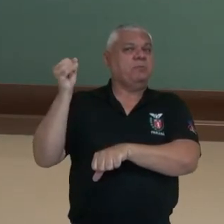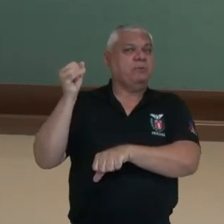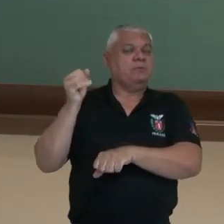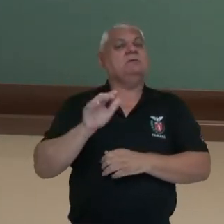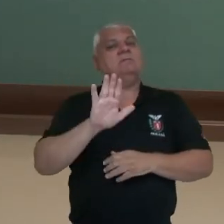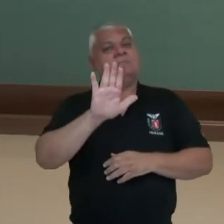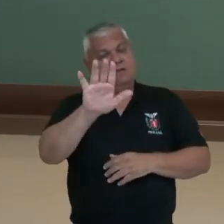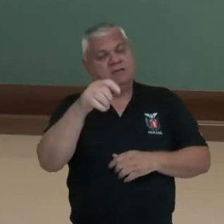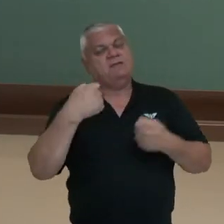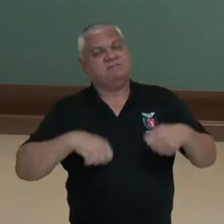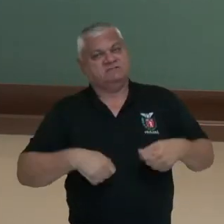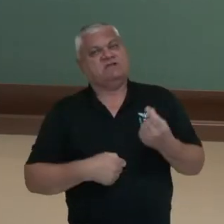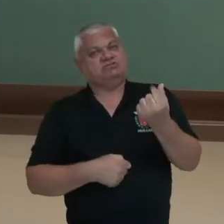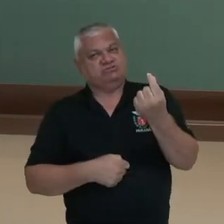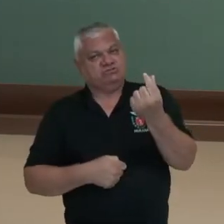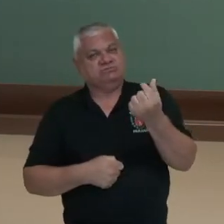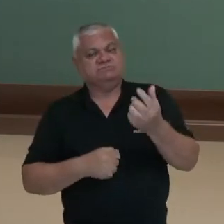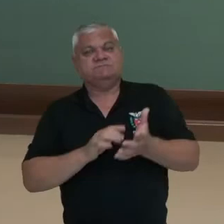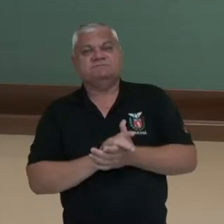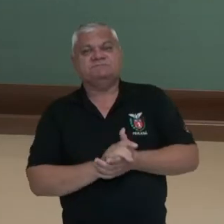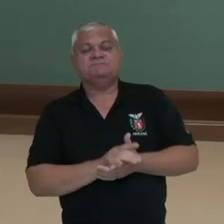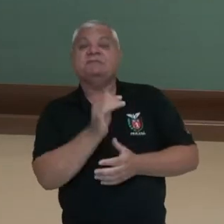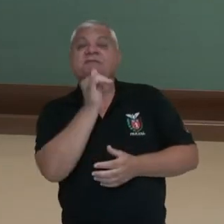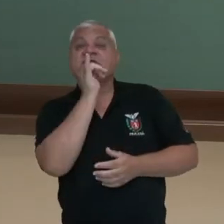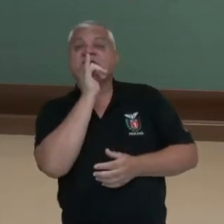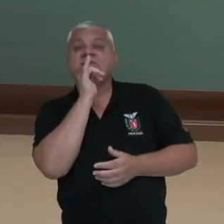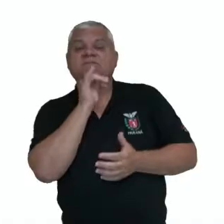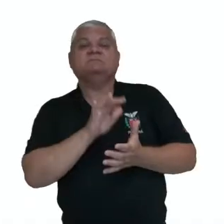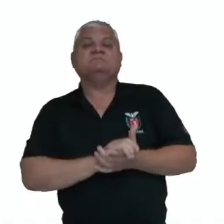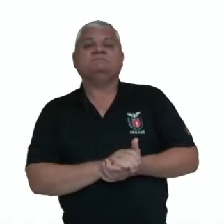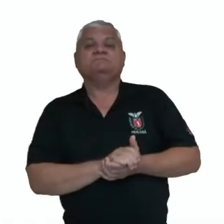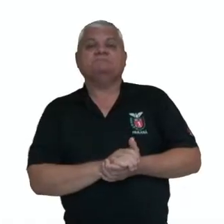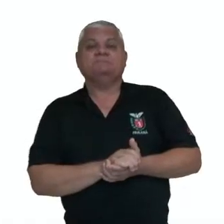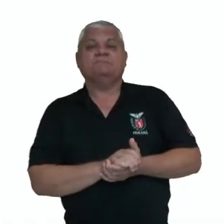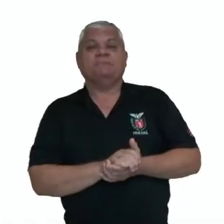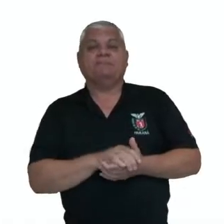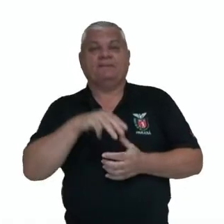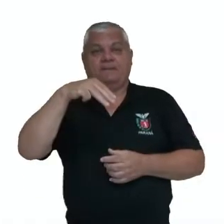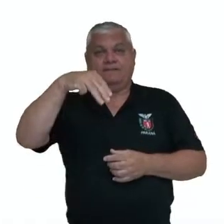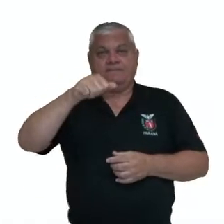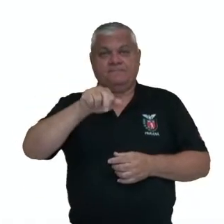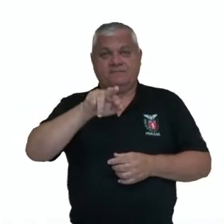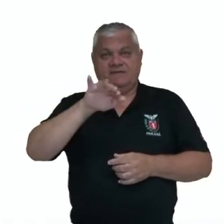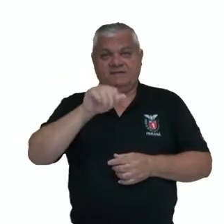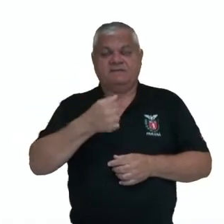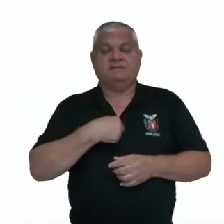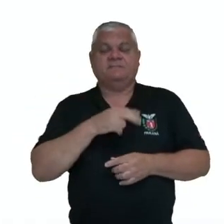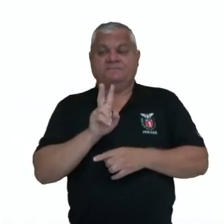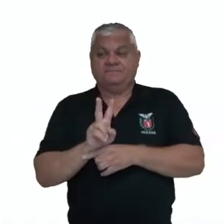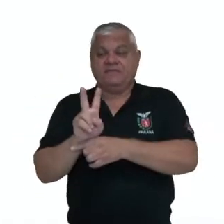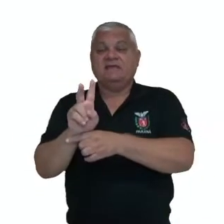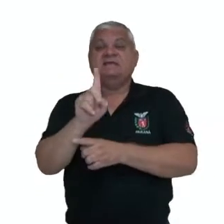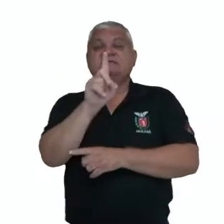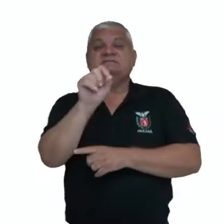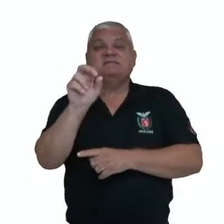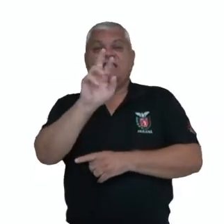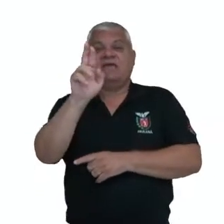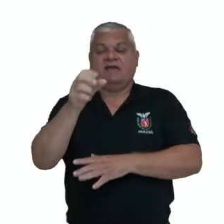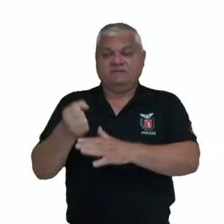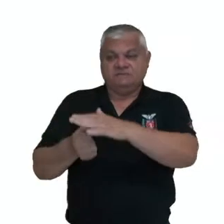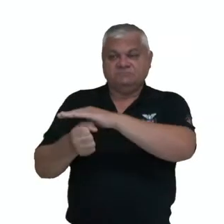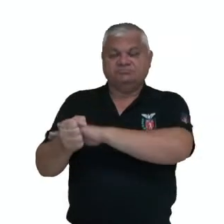capital inicial. Vamos ver aqui um exemplo aqui. Maria emprestou 100 reais para o banco a um juro